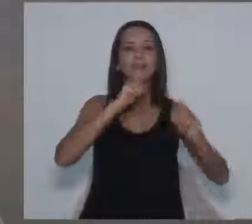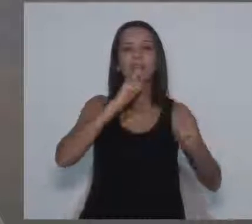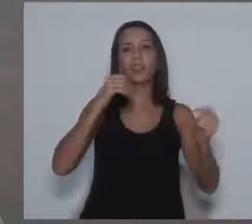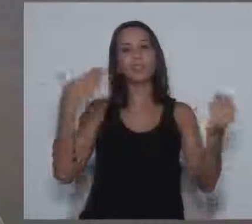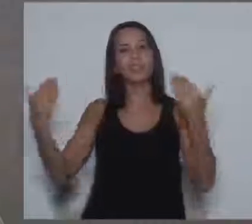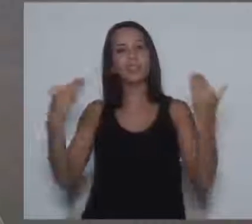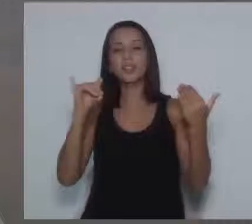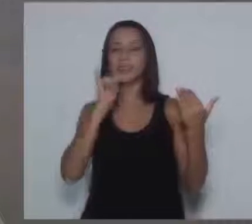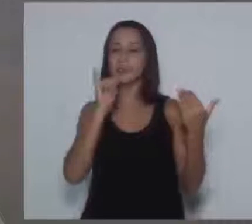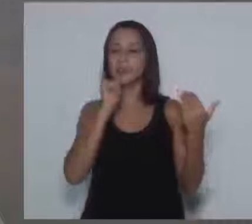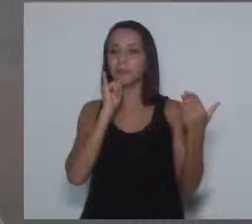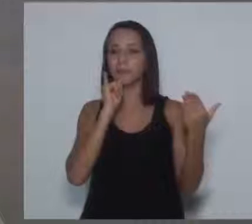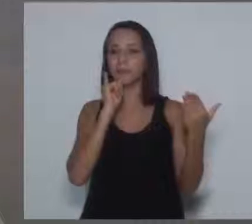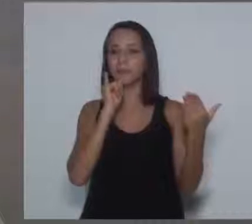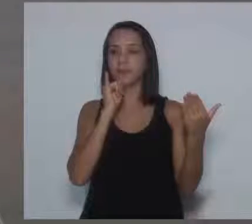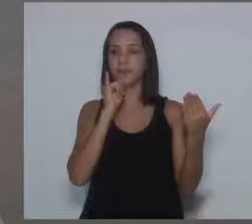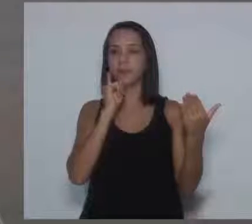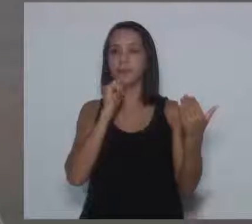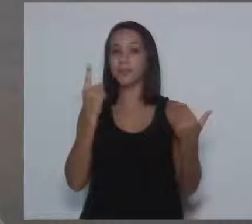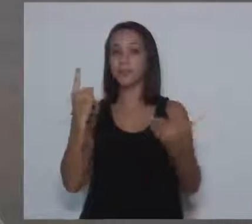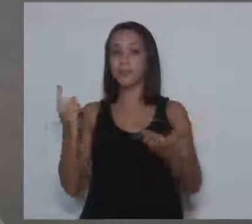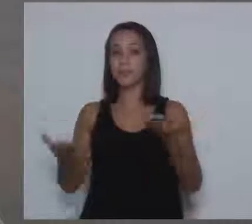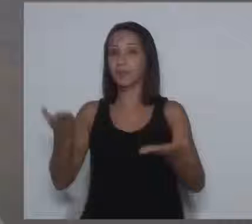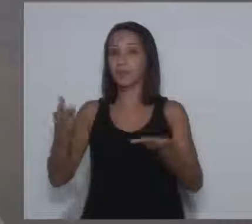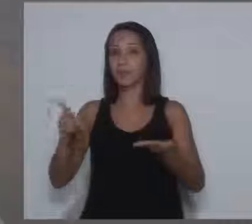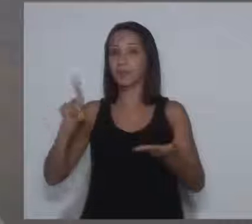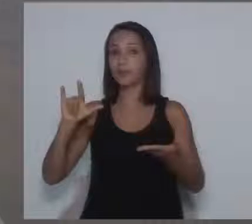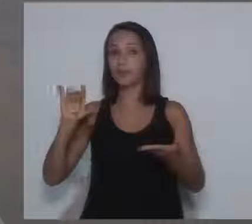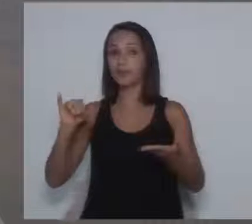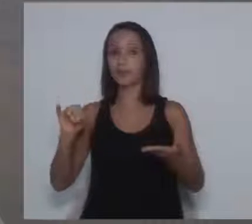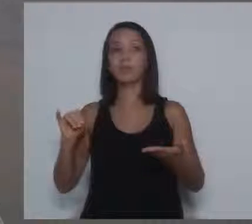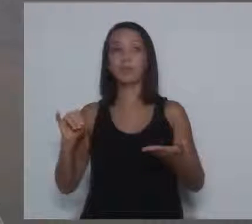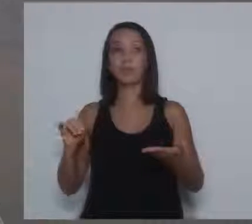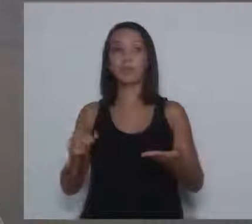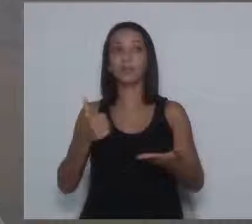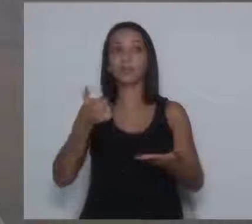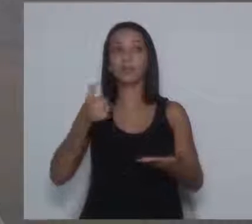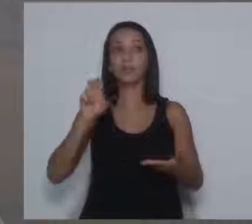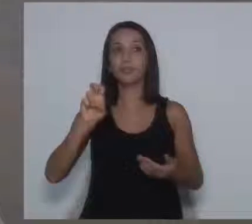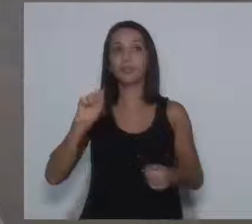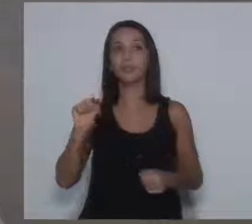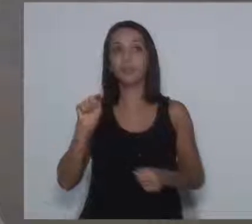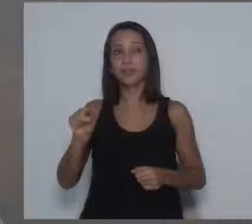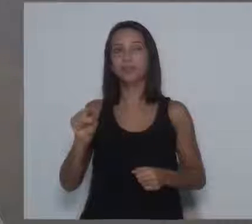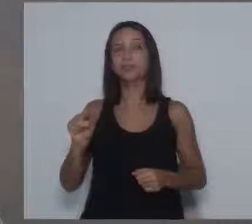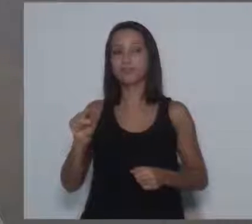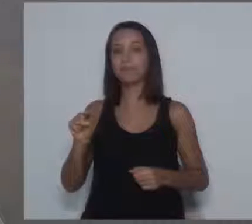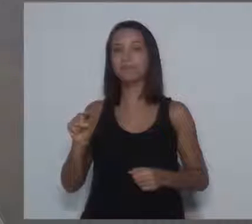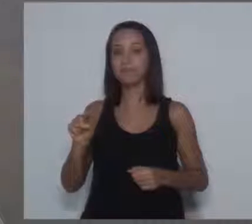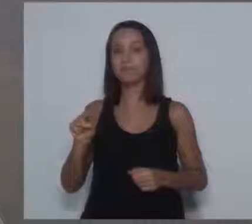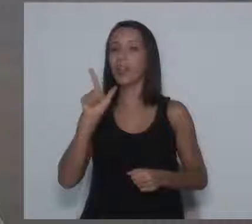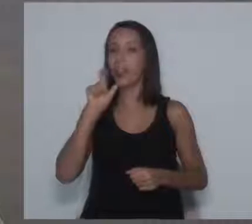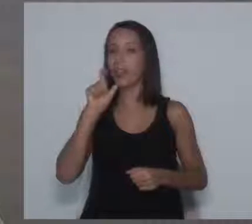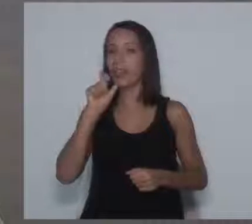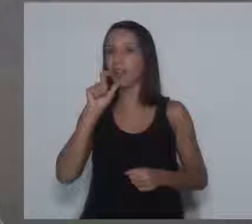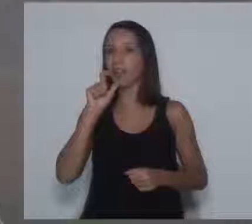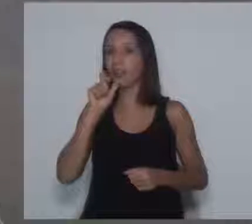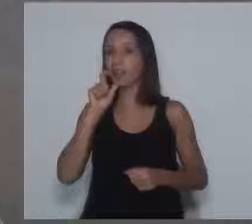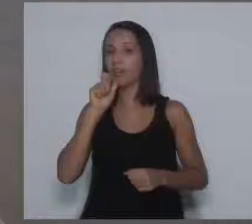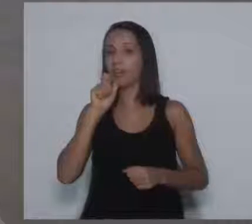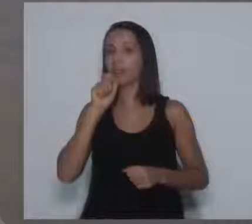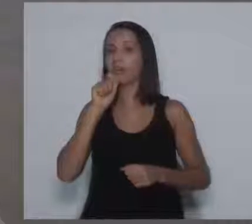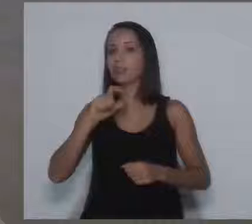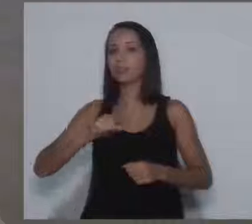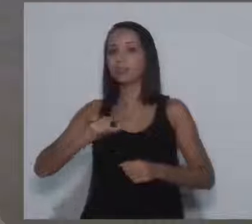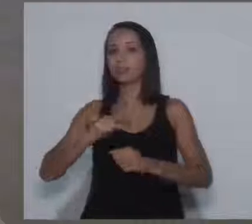comparação, por exemplo, de um quilo de carne bovina, ele consome 15 mil litros de água para ser produzido. Enquanto um banho, que